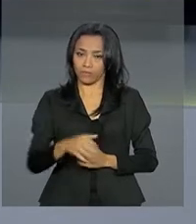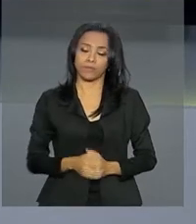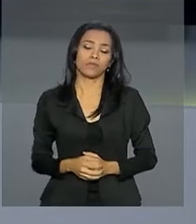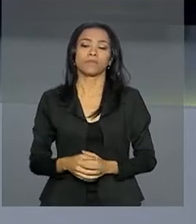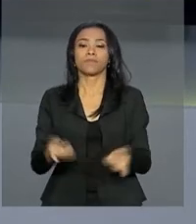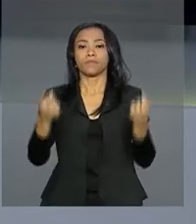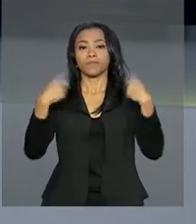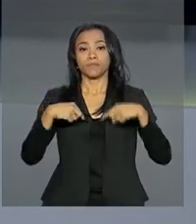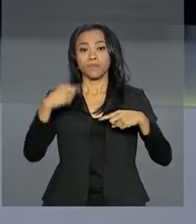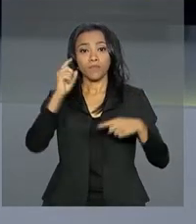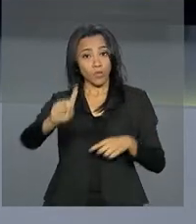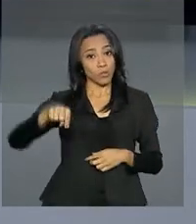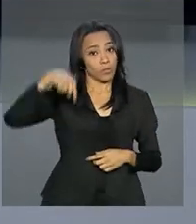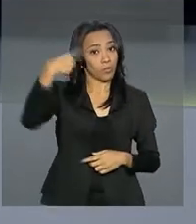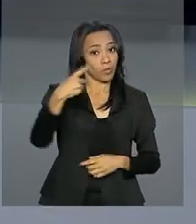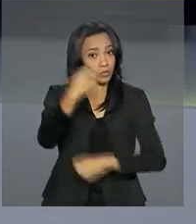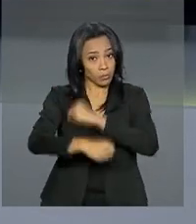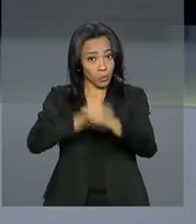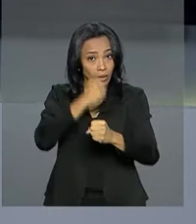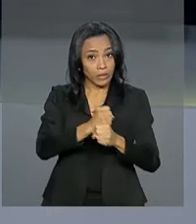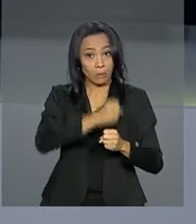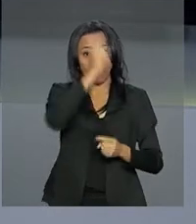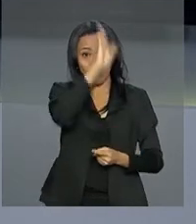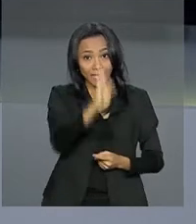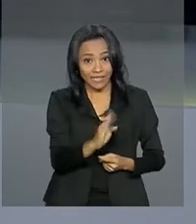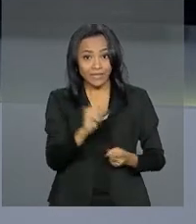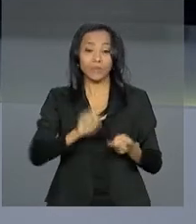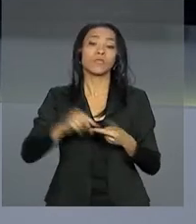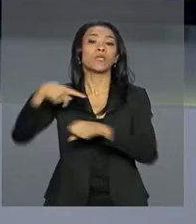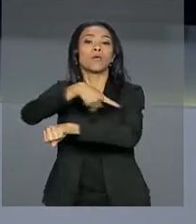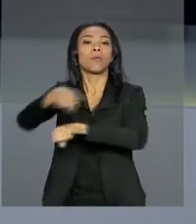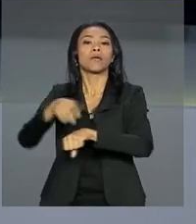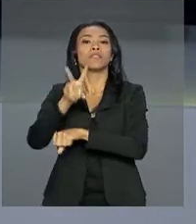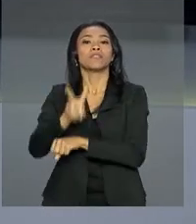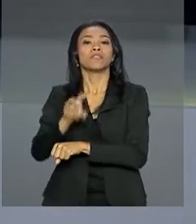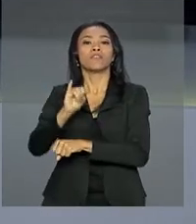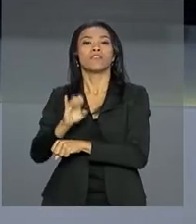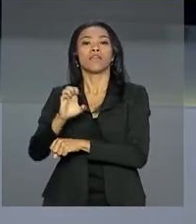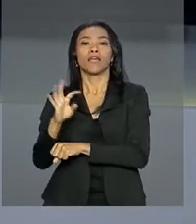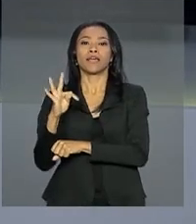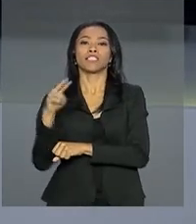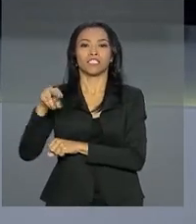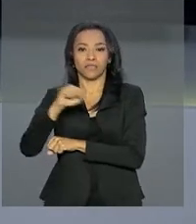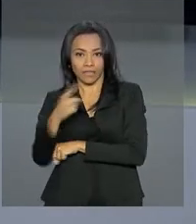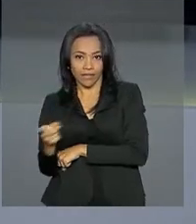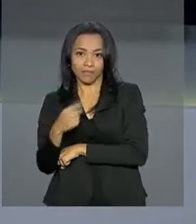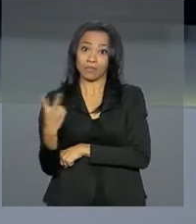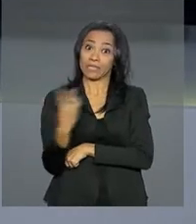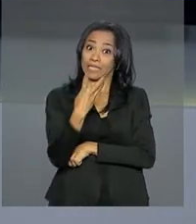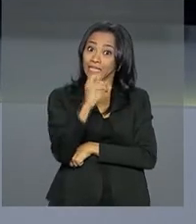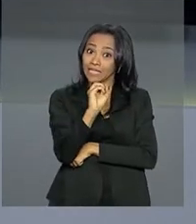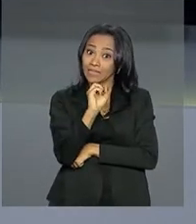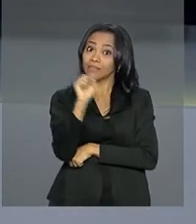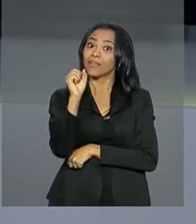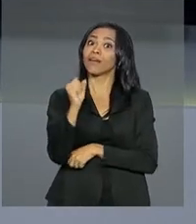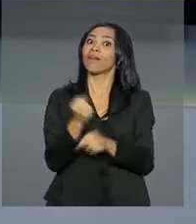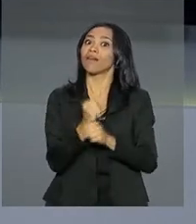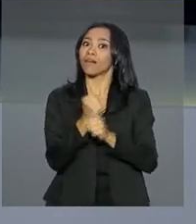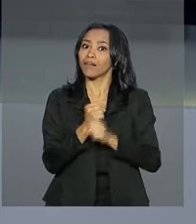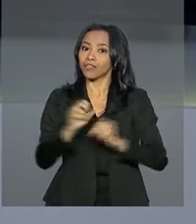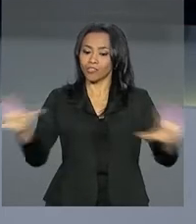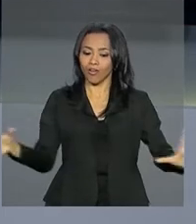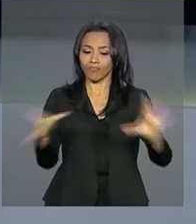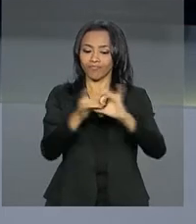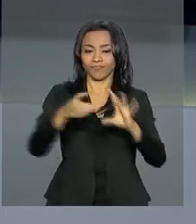No ano que vem, Brasil e Vietnã vão comemorar 30 anos de relações diplomáticas. O vice-primeiro-ministro do Vietnã